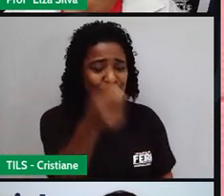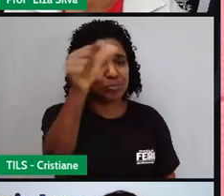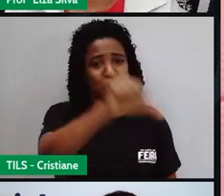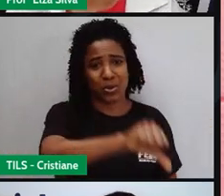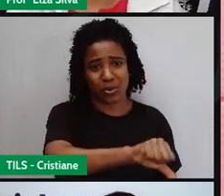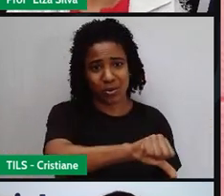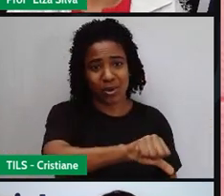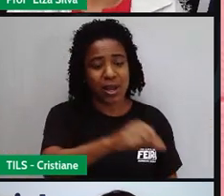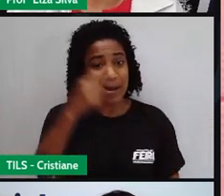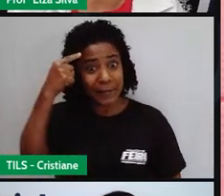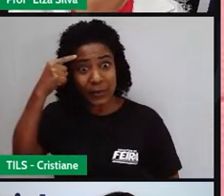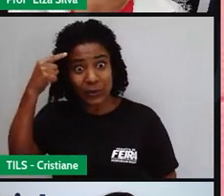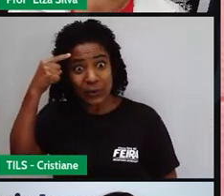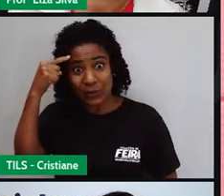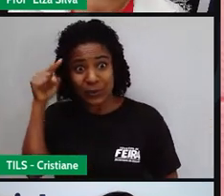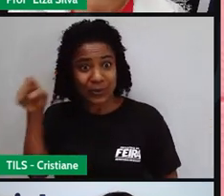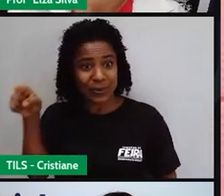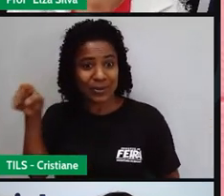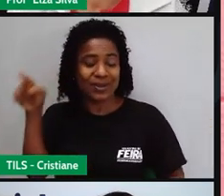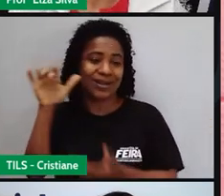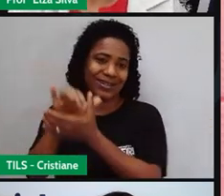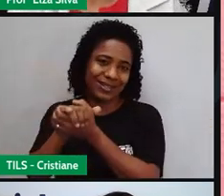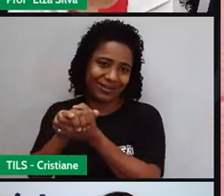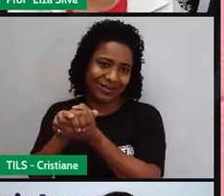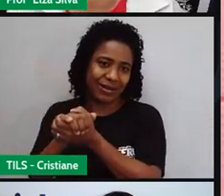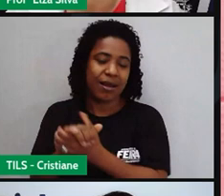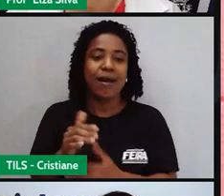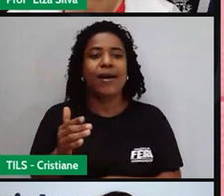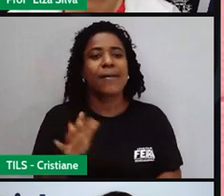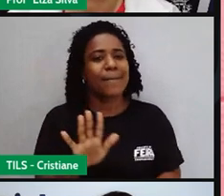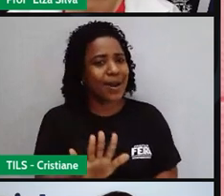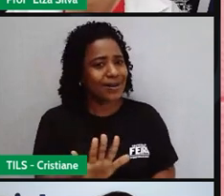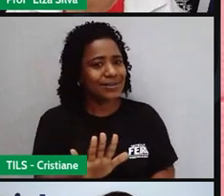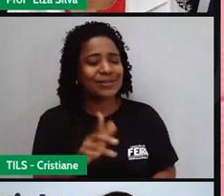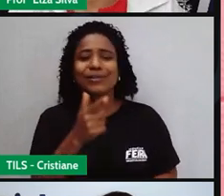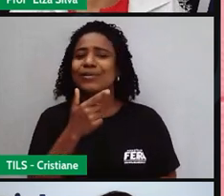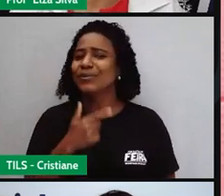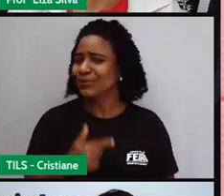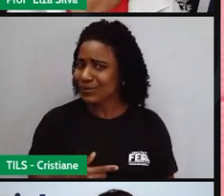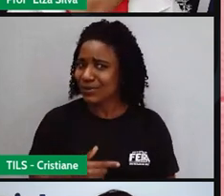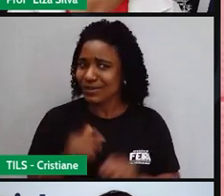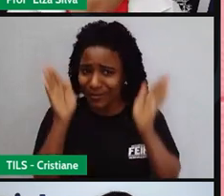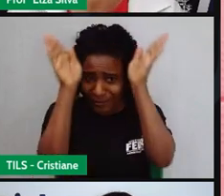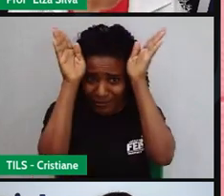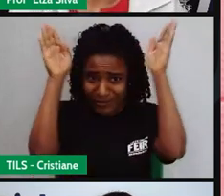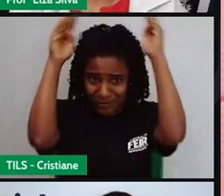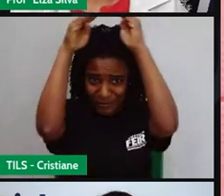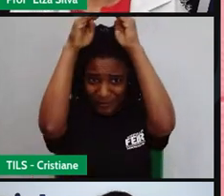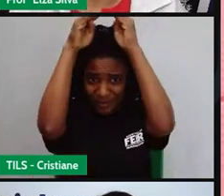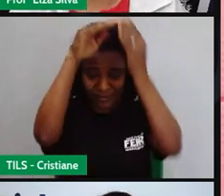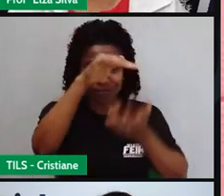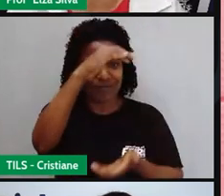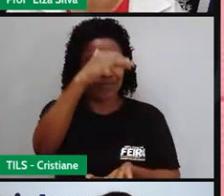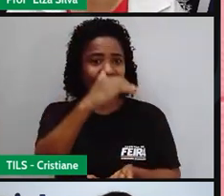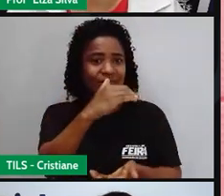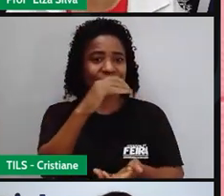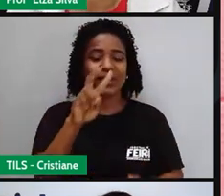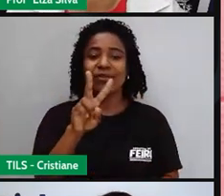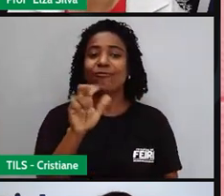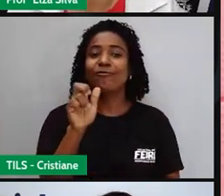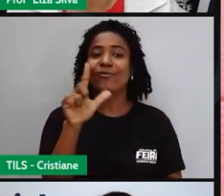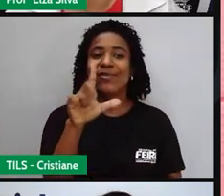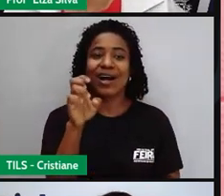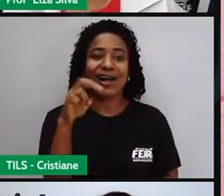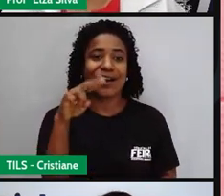Mas Valentim, muito apaixonado pela vida e pelas pessoas, ele continuou